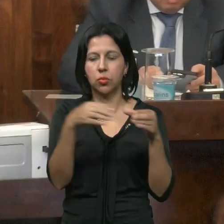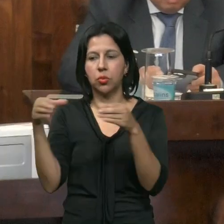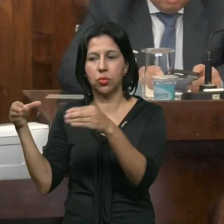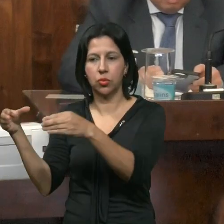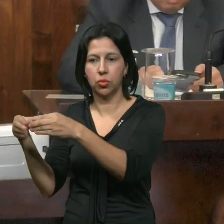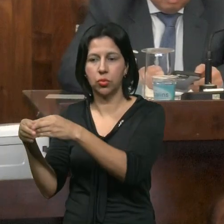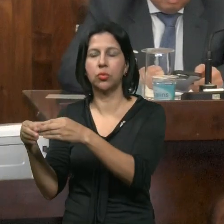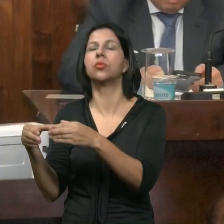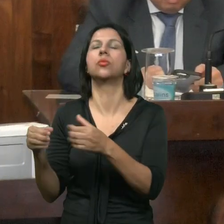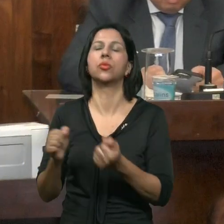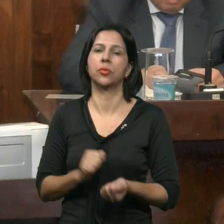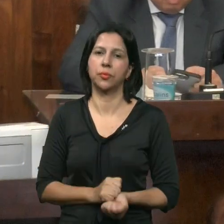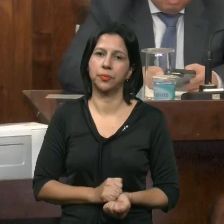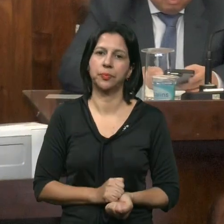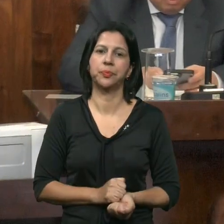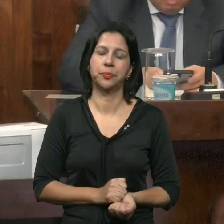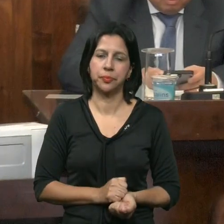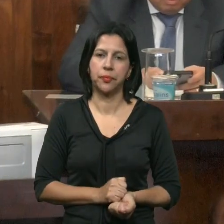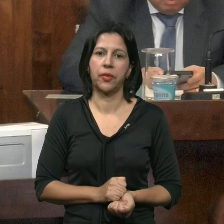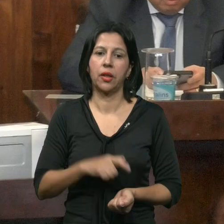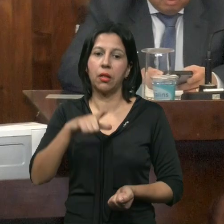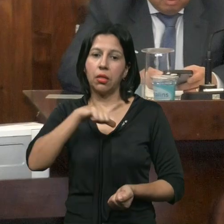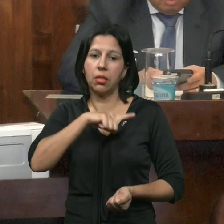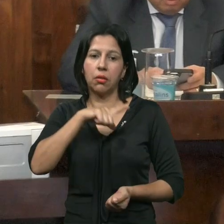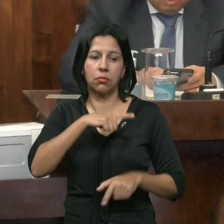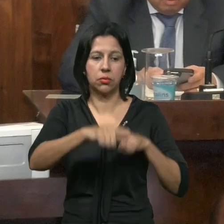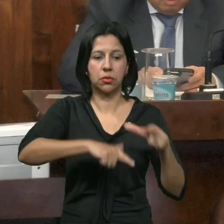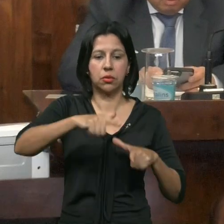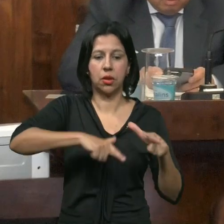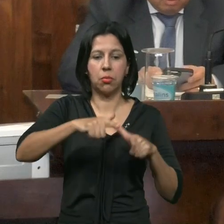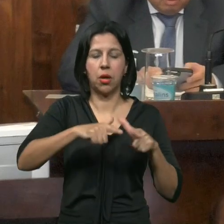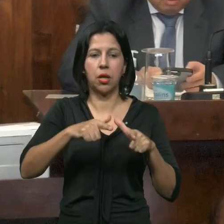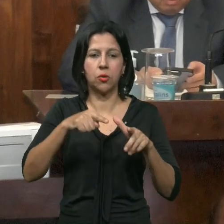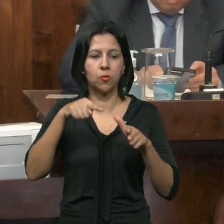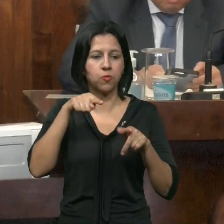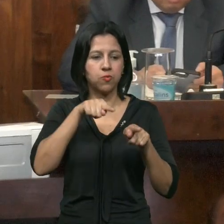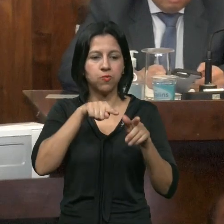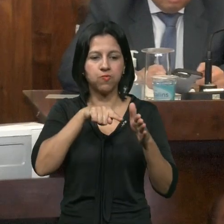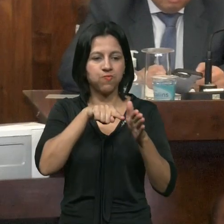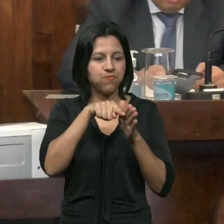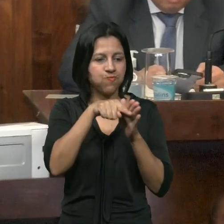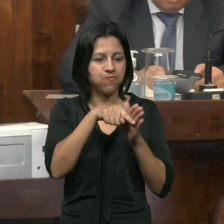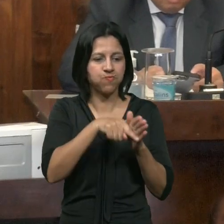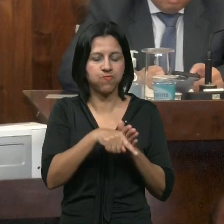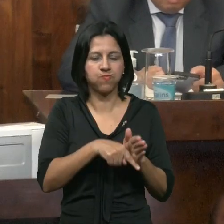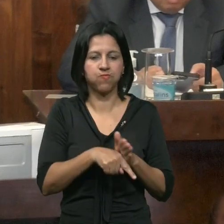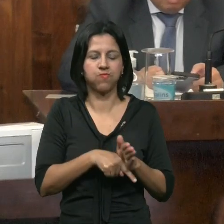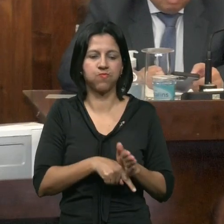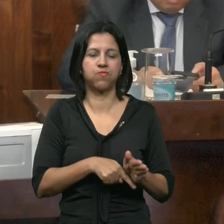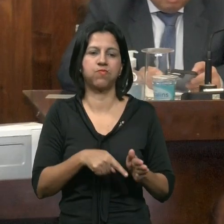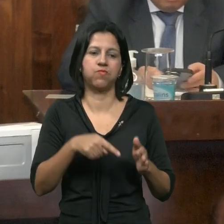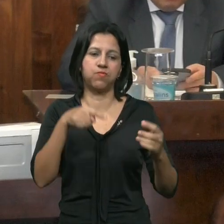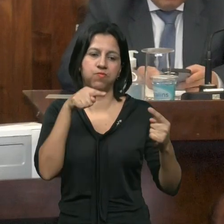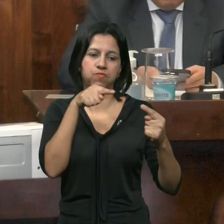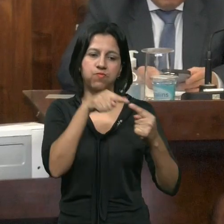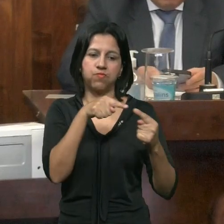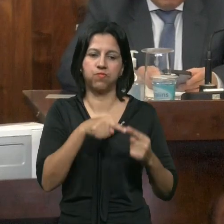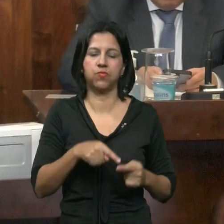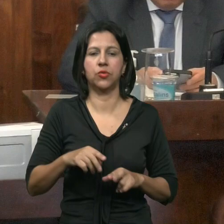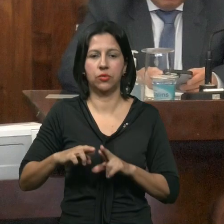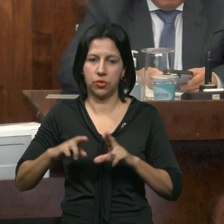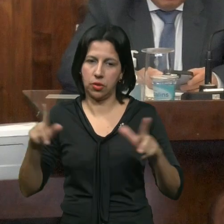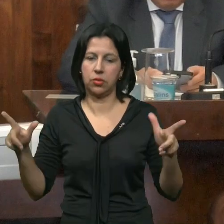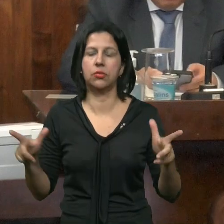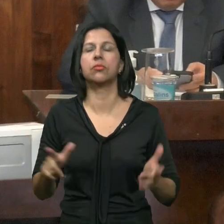categoria Mas vamos dizer assim Funções específicas Então foi esse o motivo Pelo qual Nós